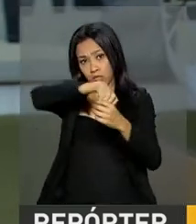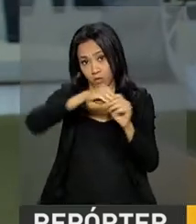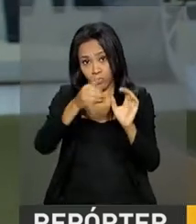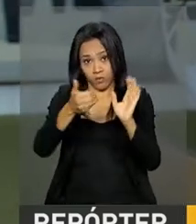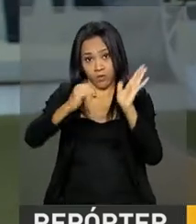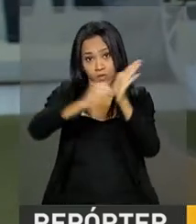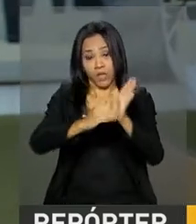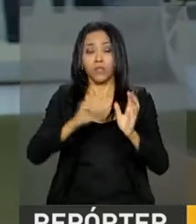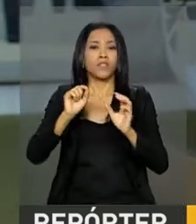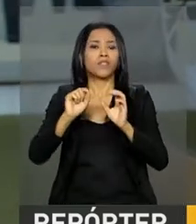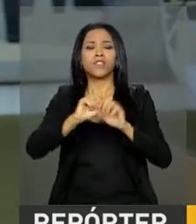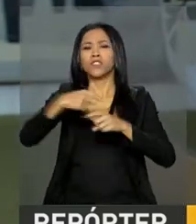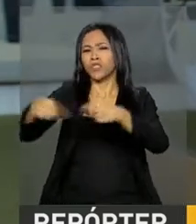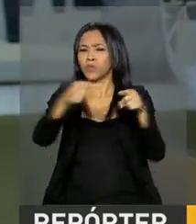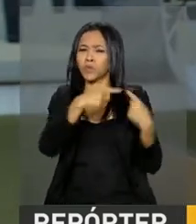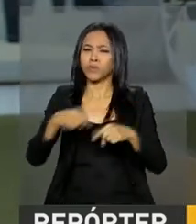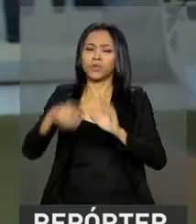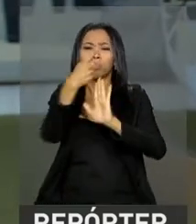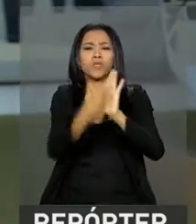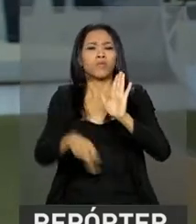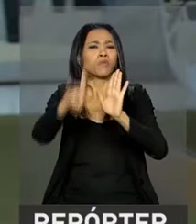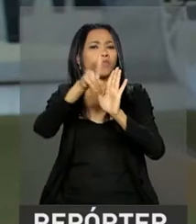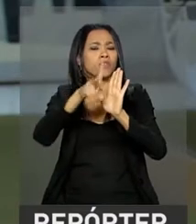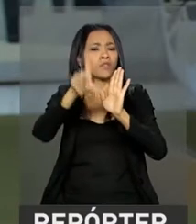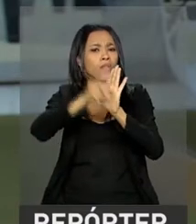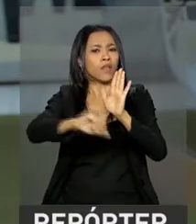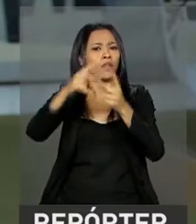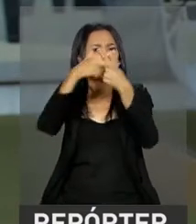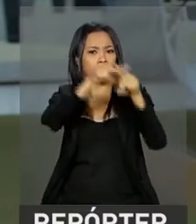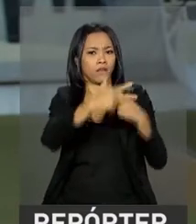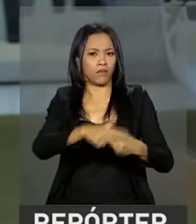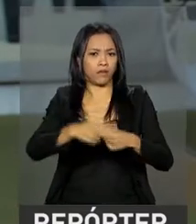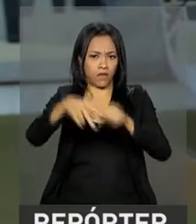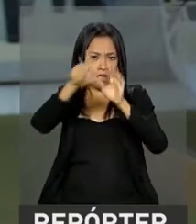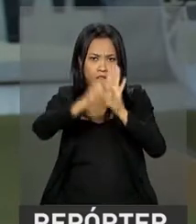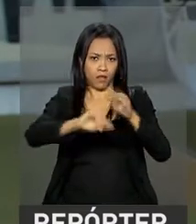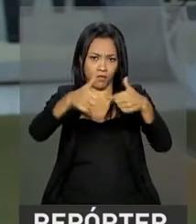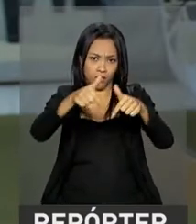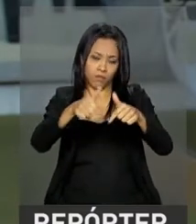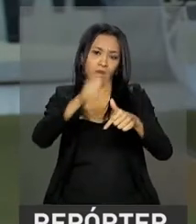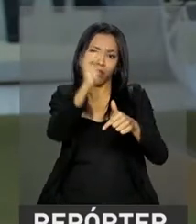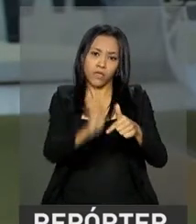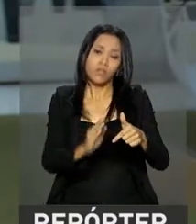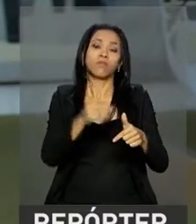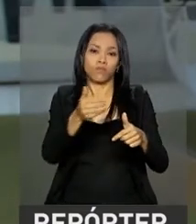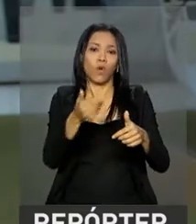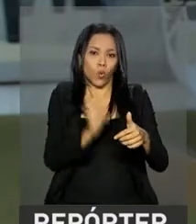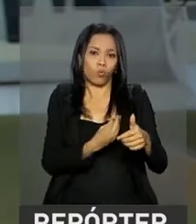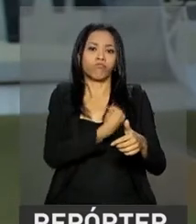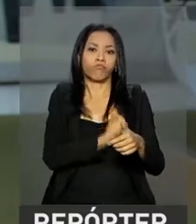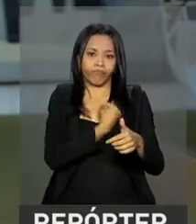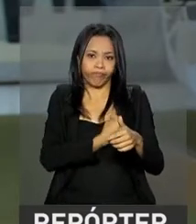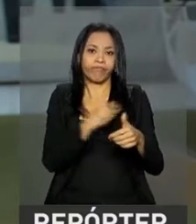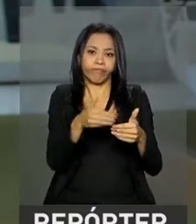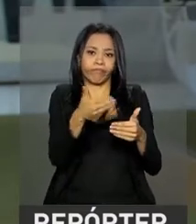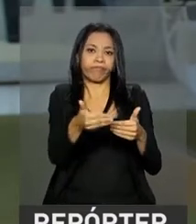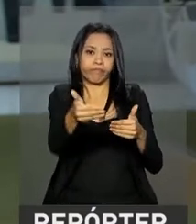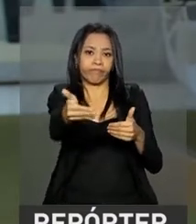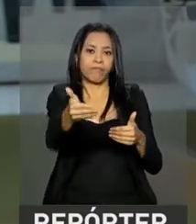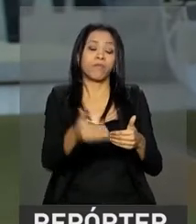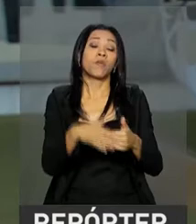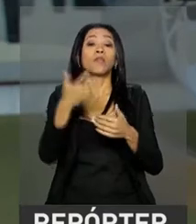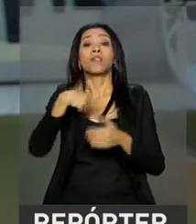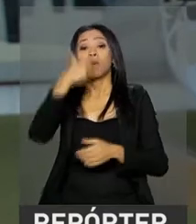discute o projeto de lei que moderniza a legislação trabalhista brasileira, ela segue acontecendo. O relator da